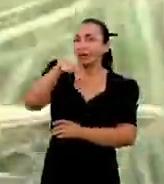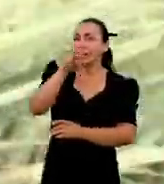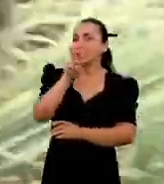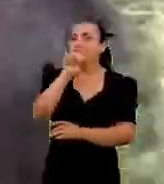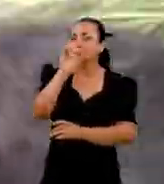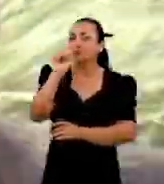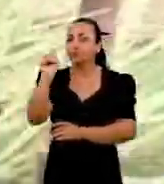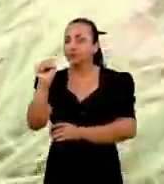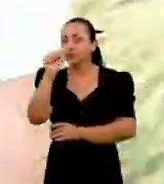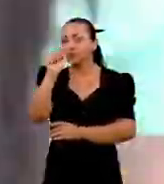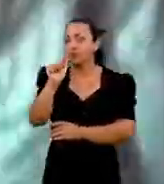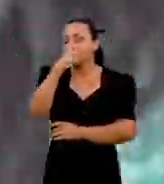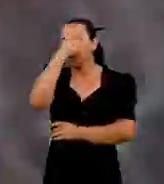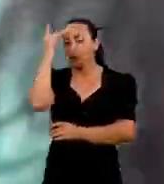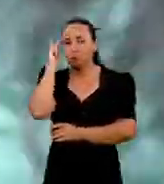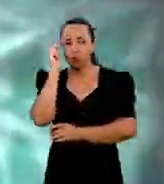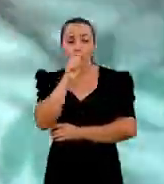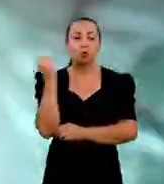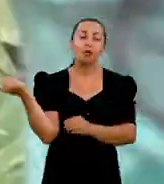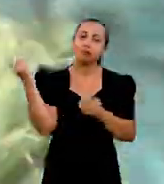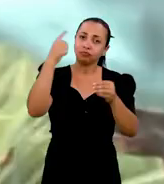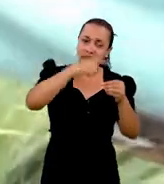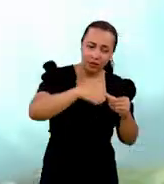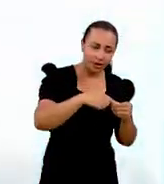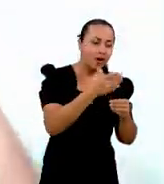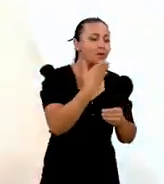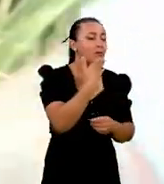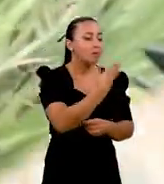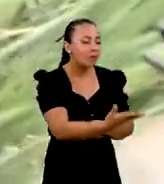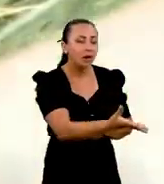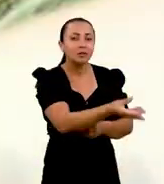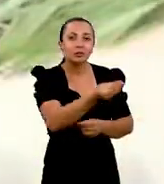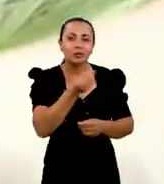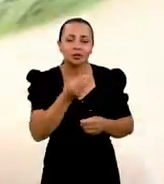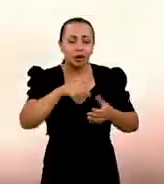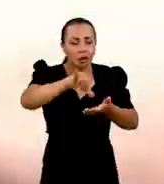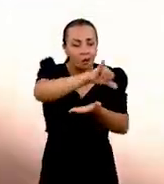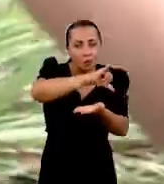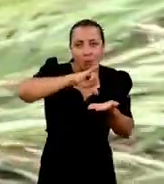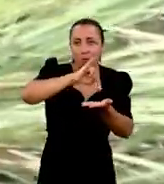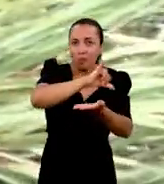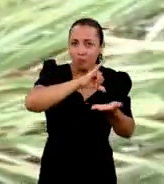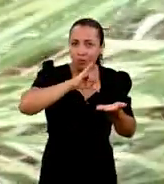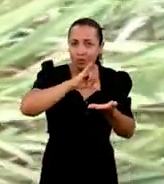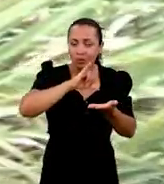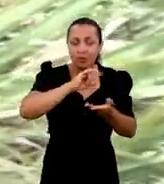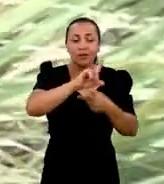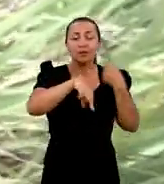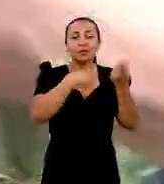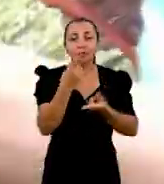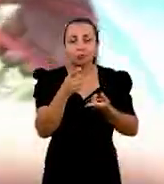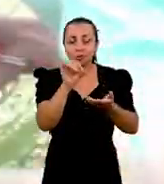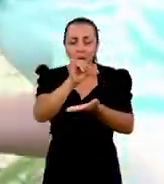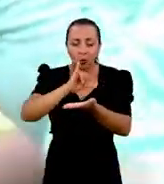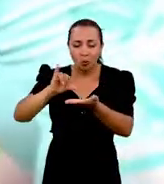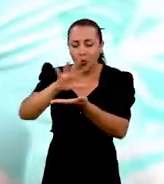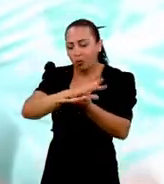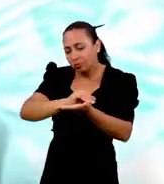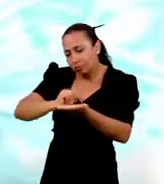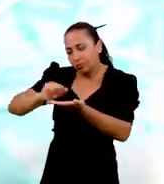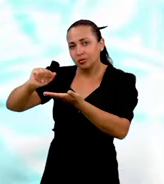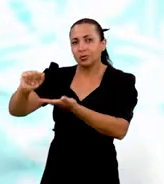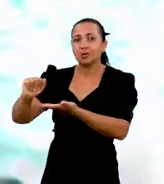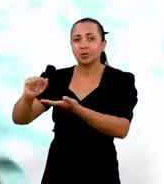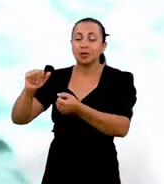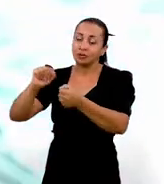O pesquisador vem até o horto, solicita a extração do óleo. E a partir dessa extração de óleo